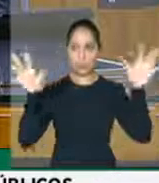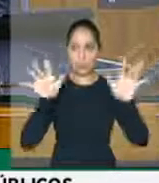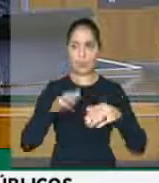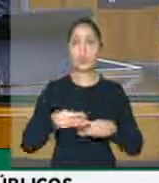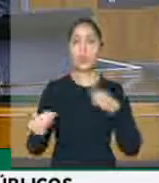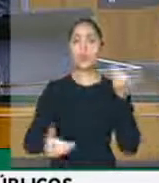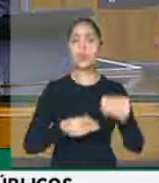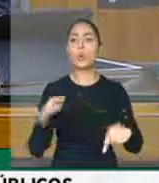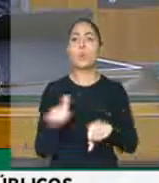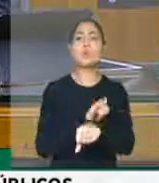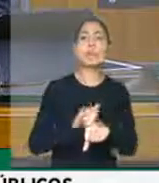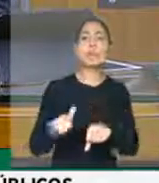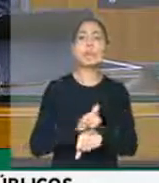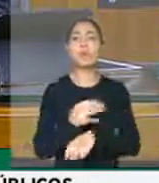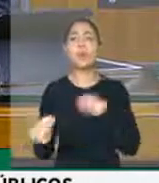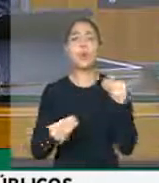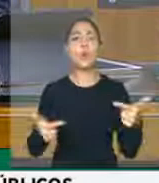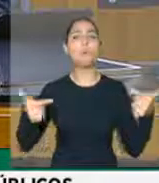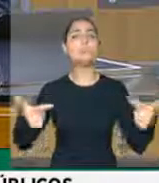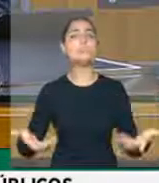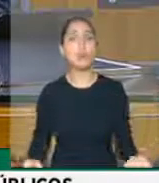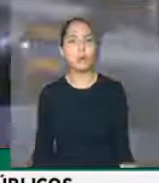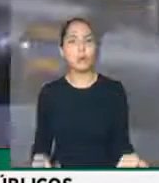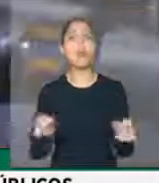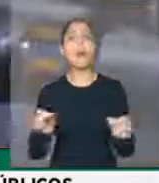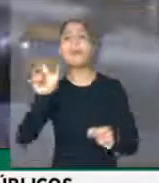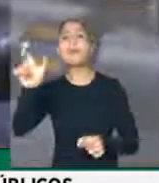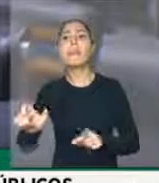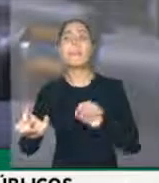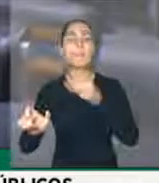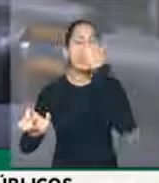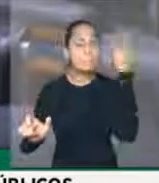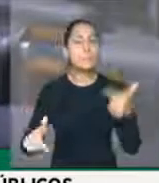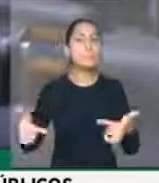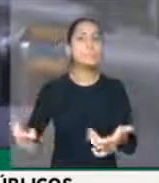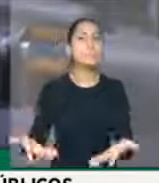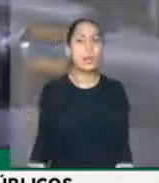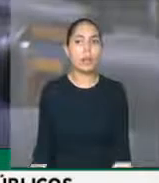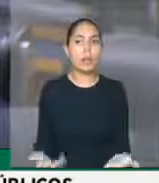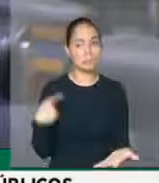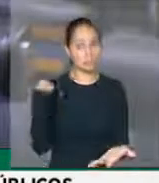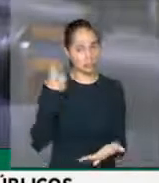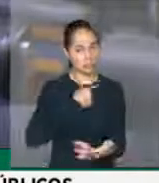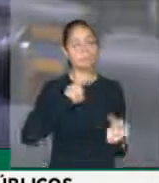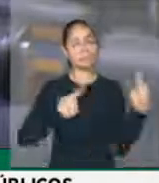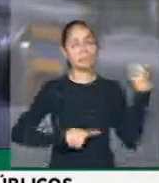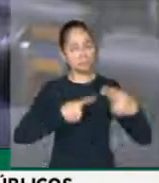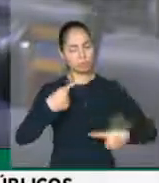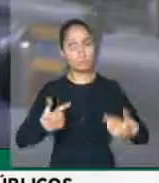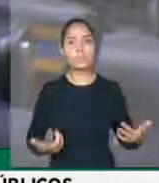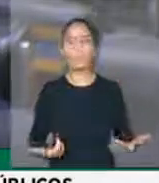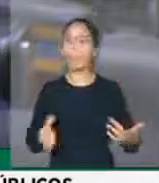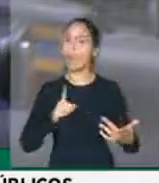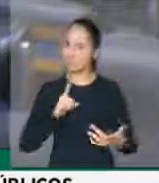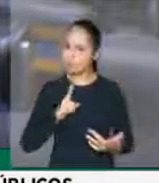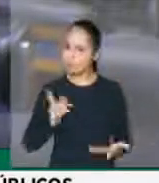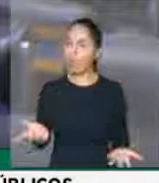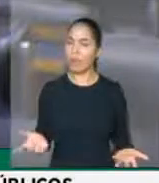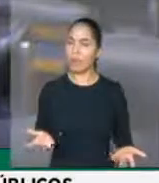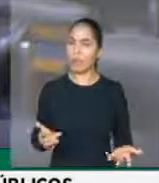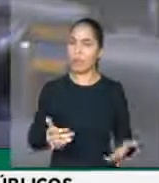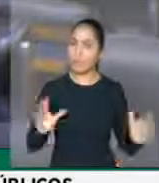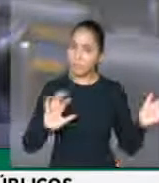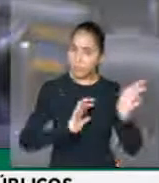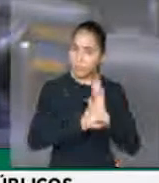de como isso deve ser aplicado, por quem deve ser aplicado, mas até mesmo uma discussão que a gente tem sempre dentro do Novo das liberdades